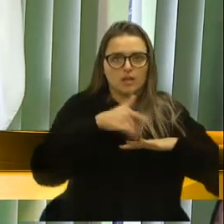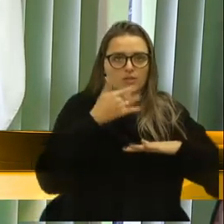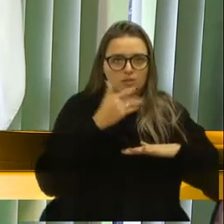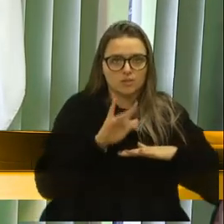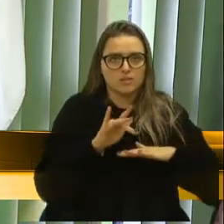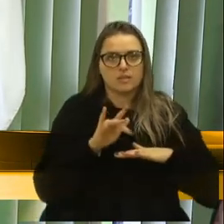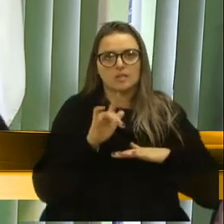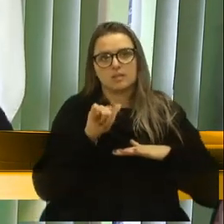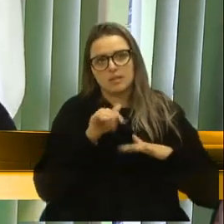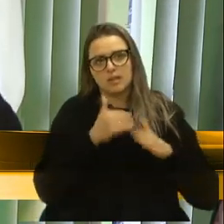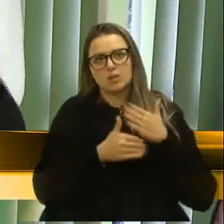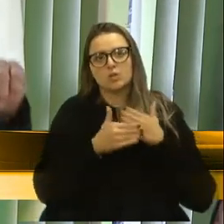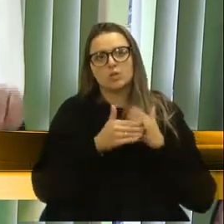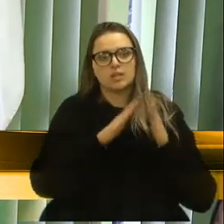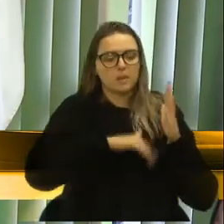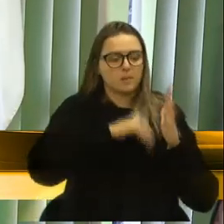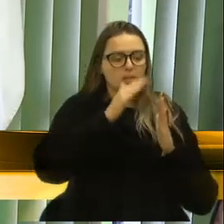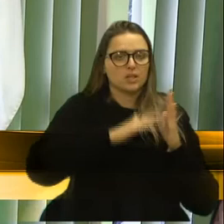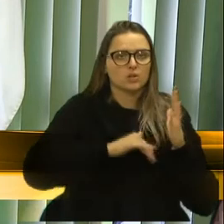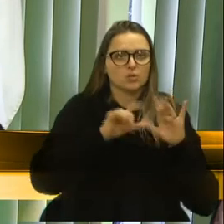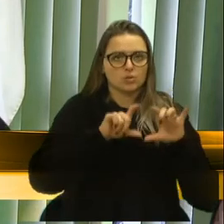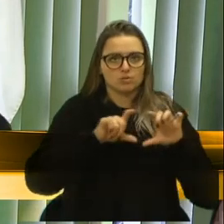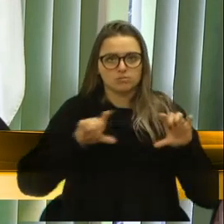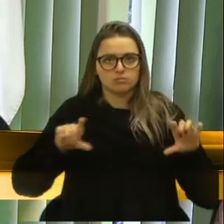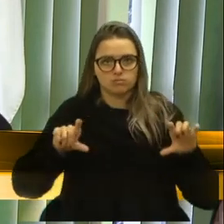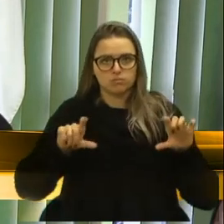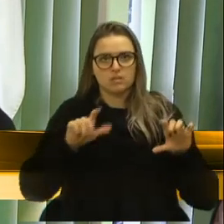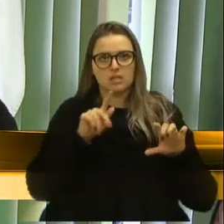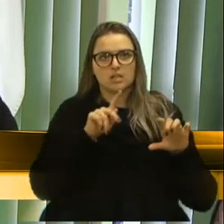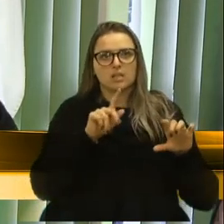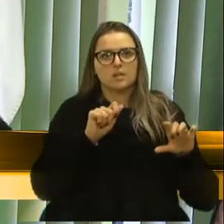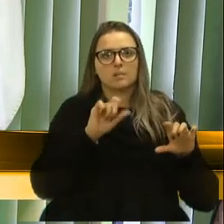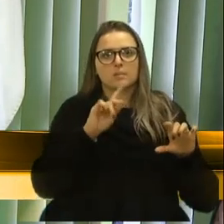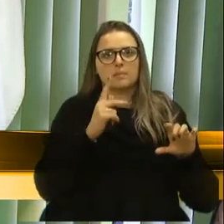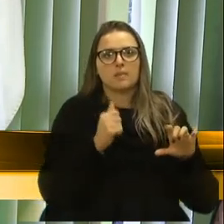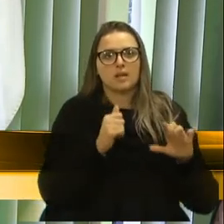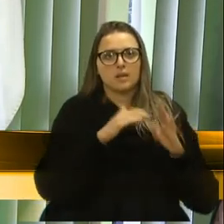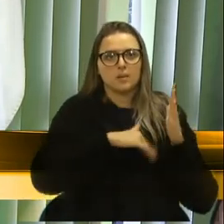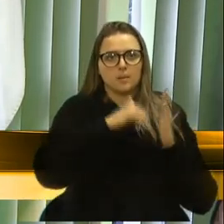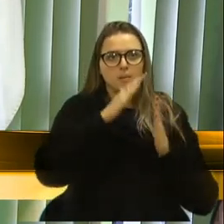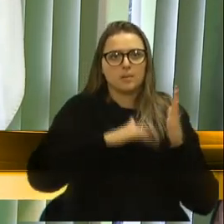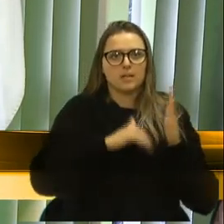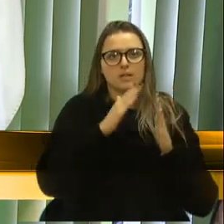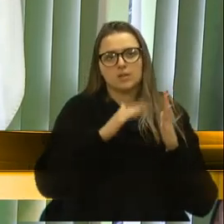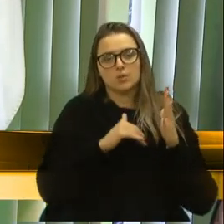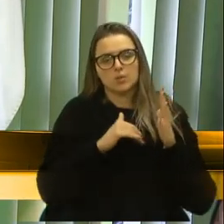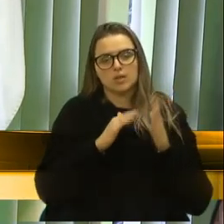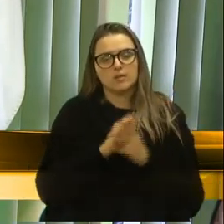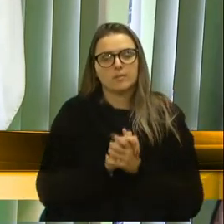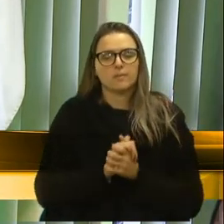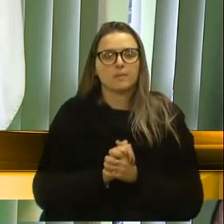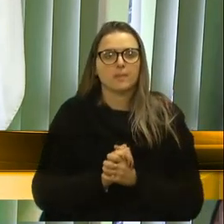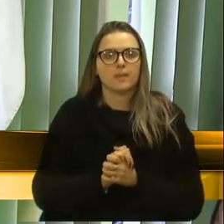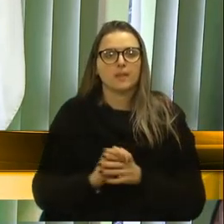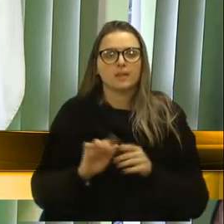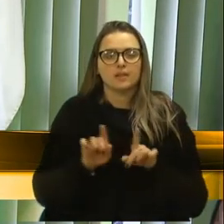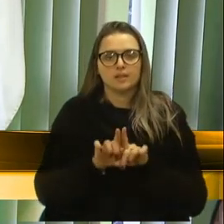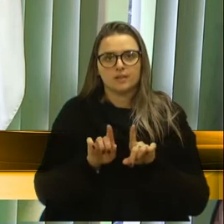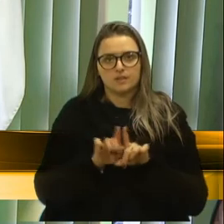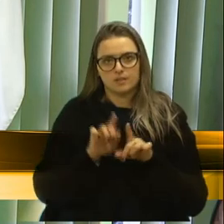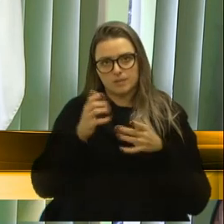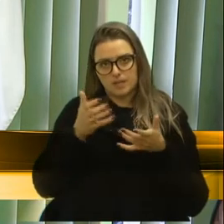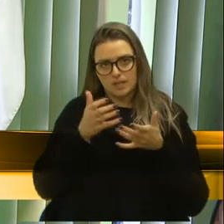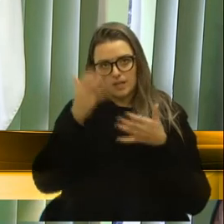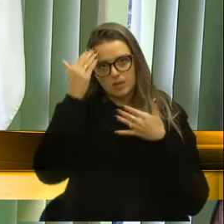a pintura de pare, agora estamos começando a colocar pintura de pare. E quero agradecer